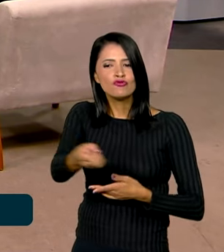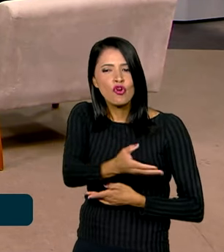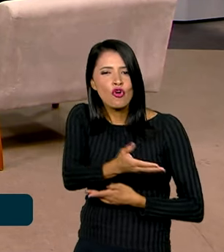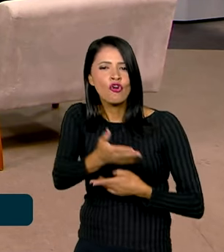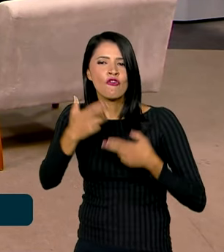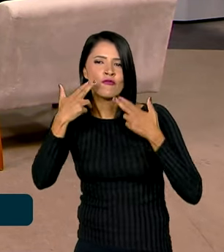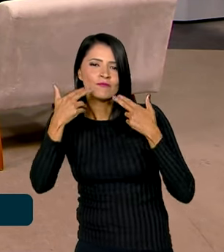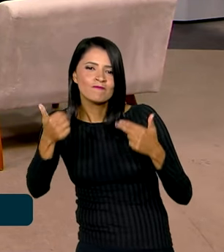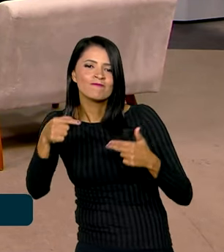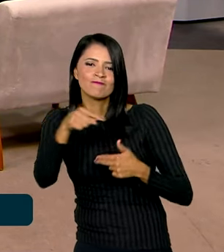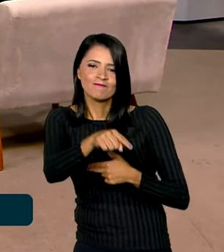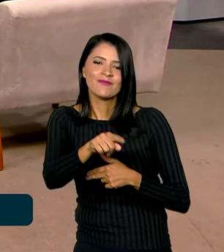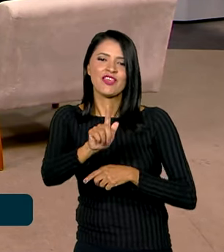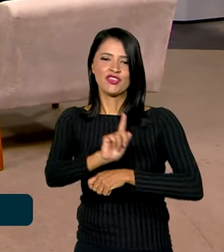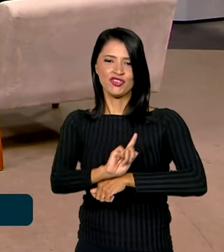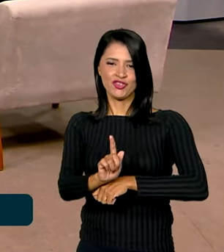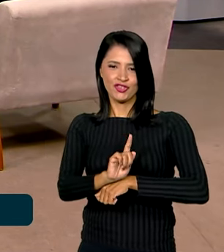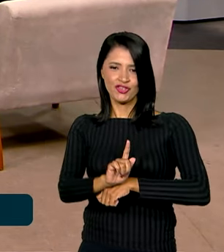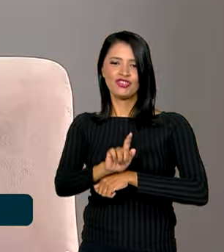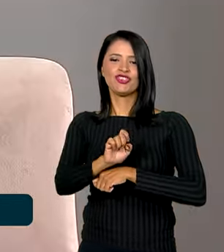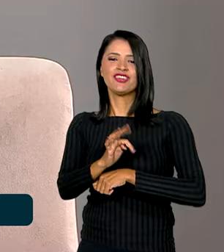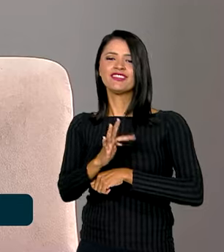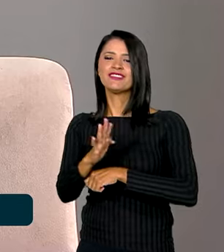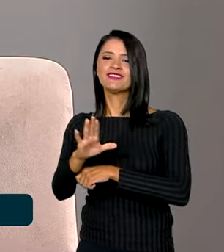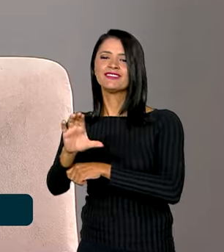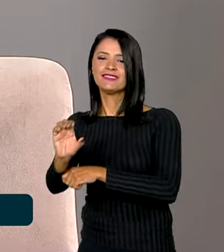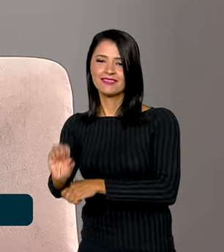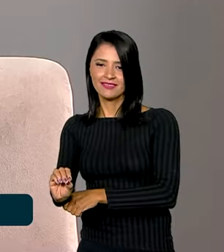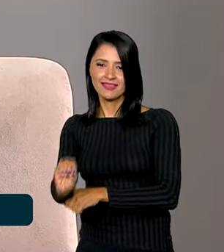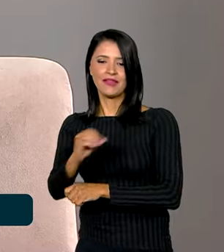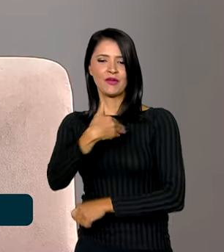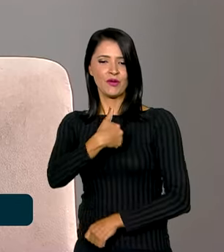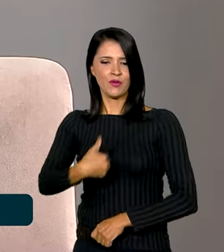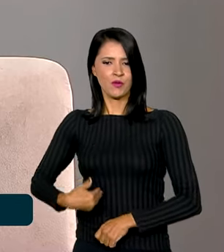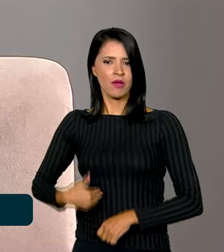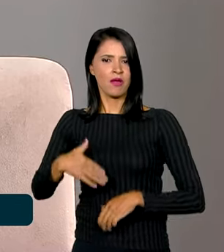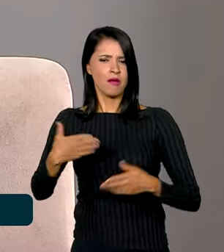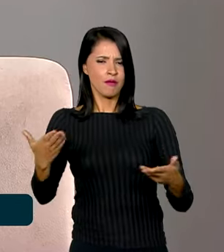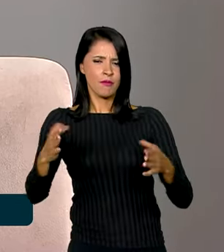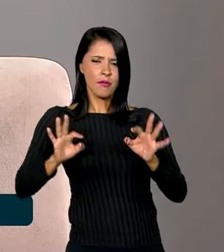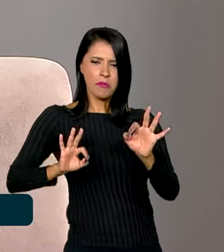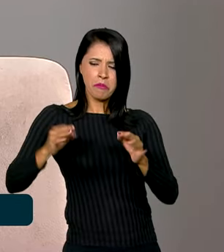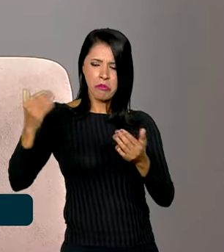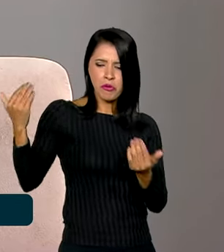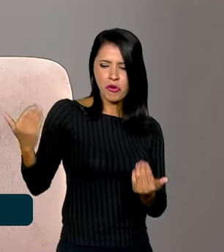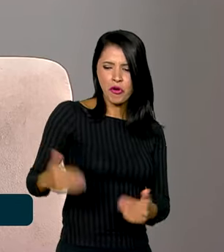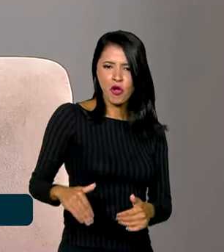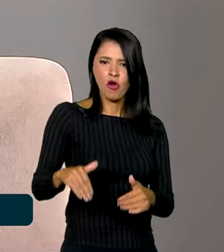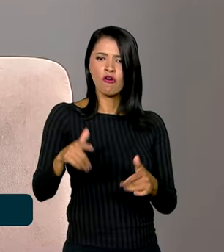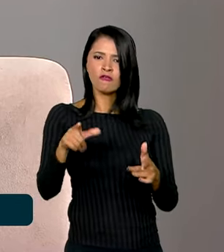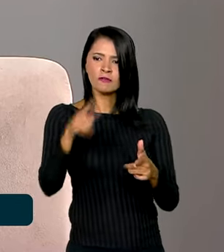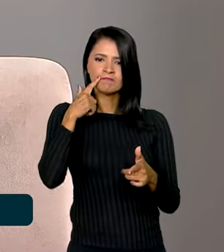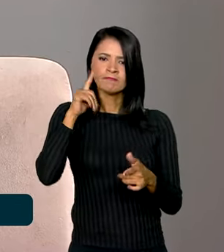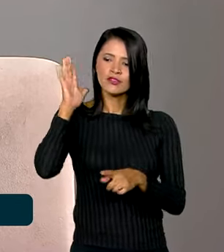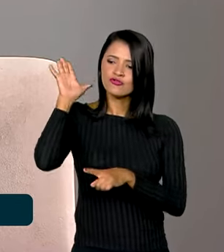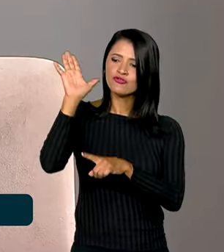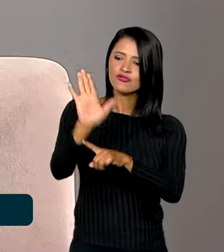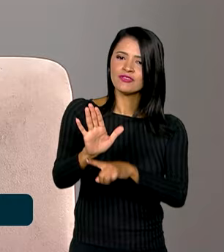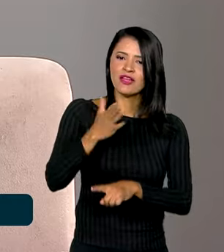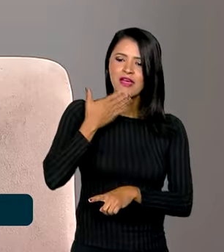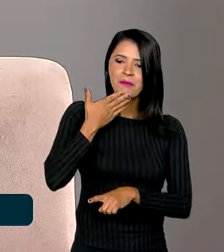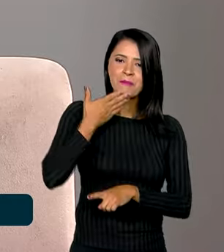inovar na gestão pública, né? Um processo de seleção centralizado como esse vai contribuir por uma melhor